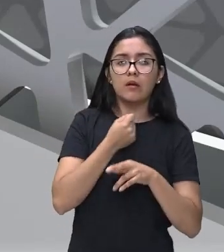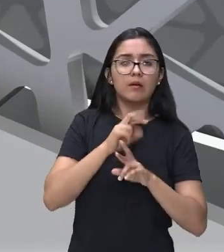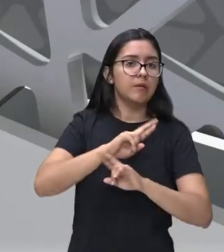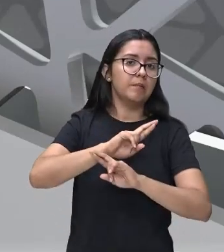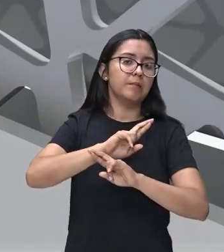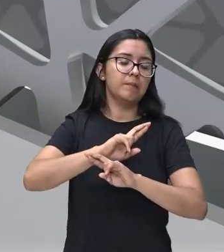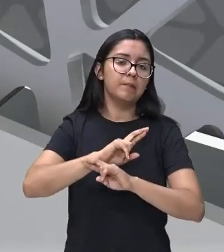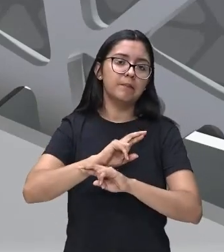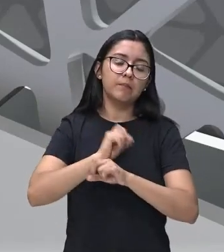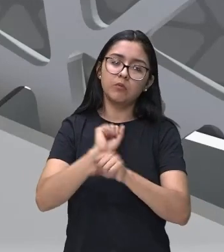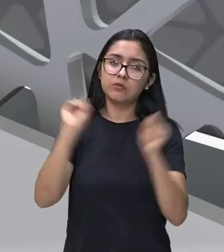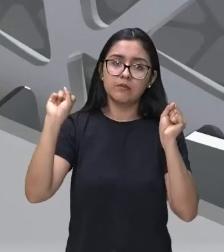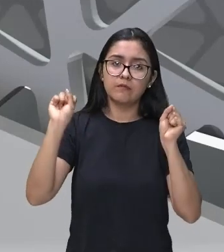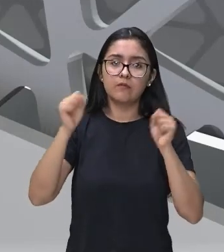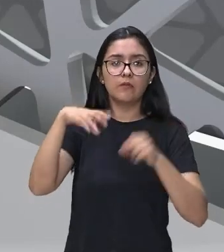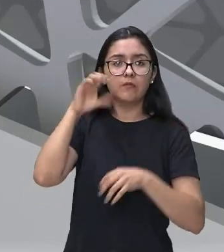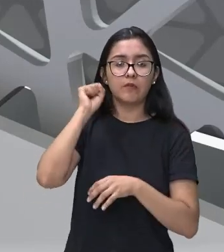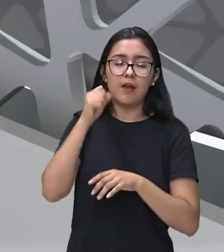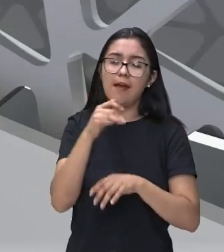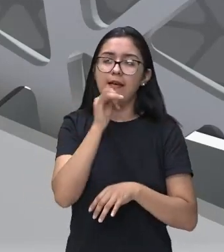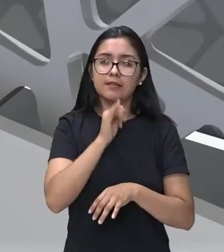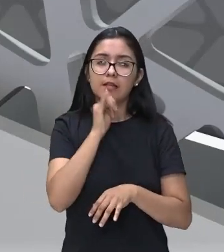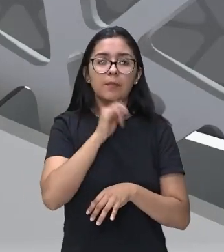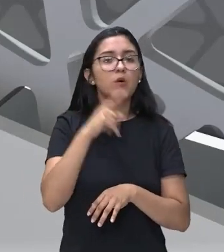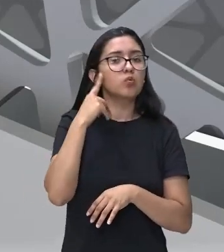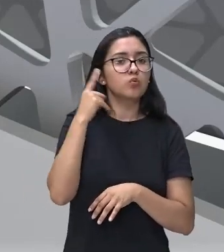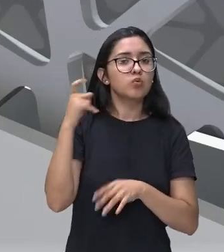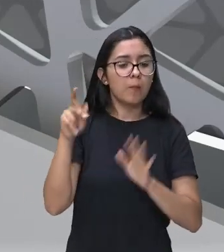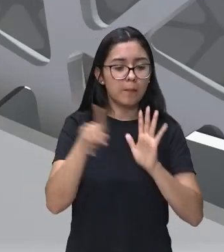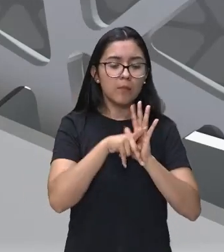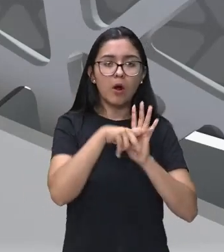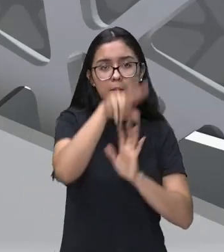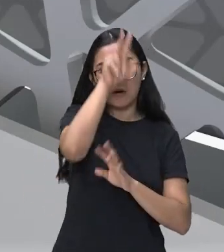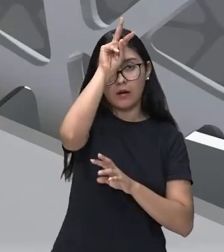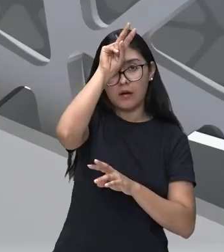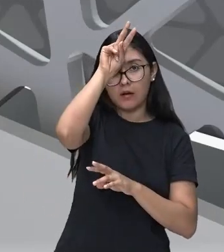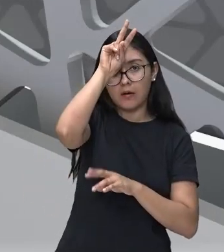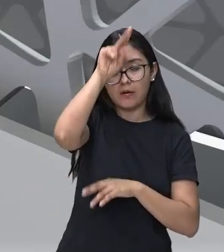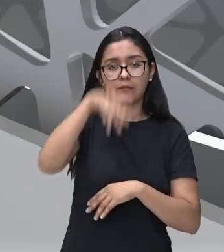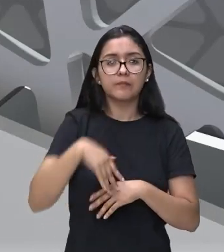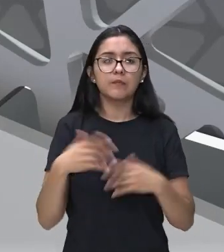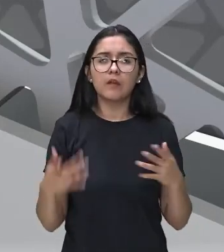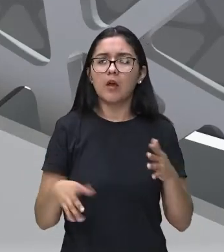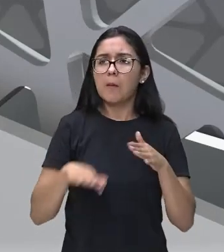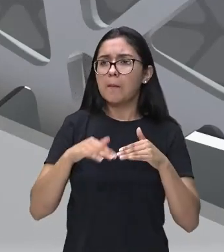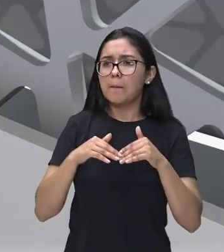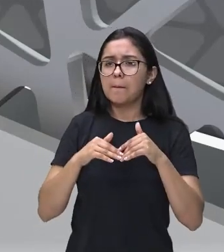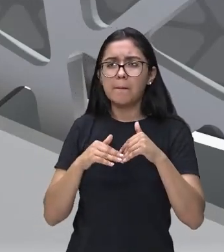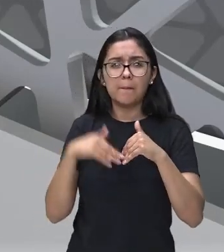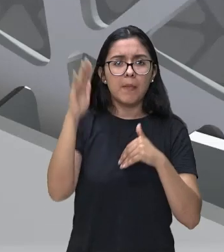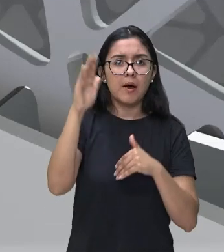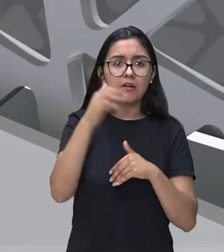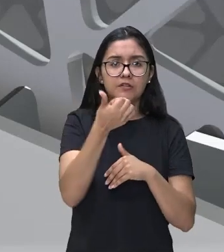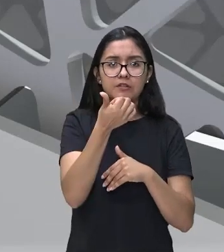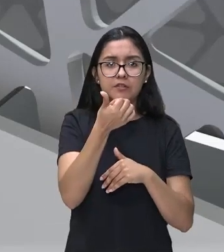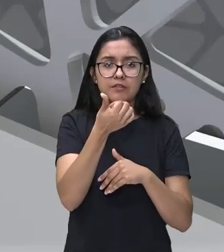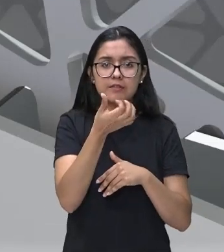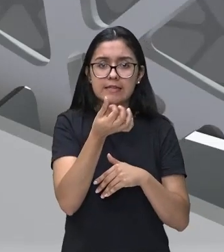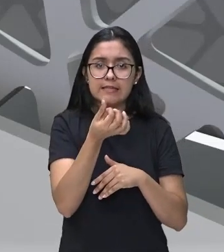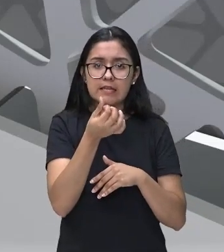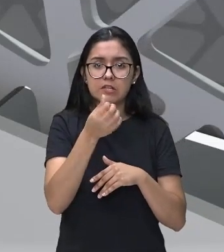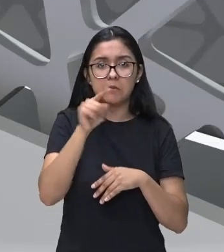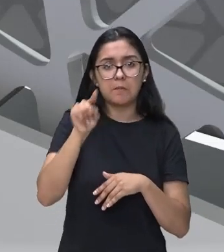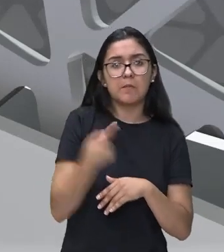insetos. E, por exemplo, quando o som ultrapassa 16 mil hertz, a gente pode